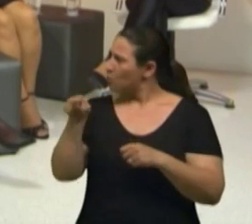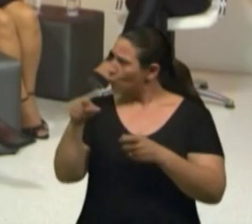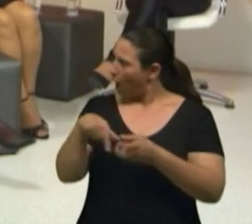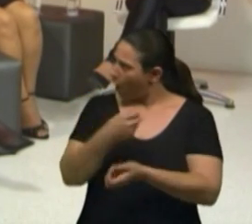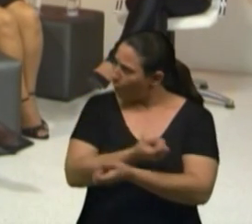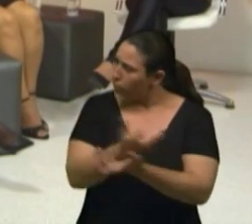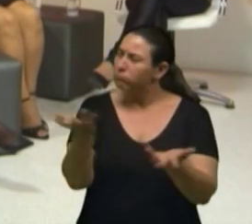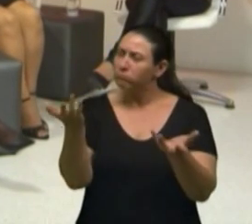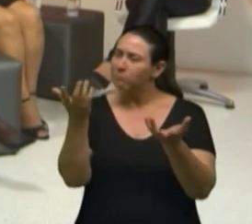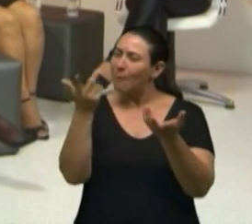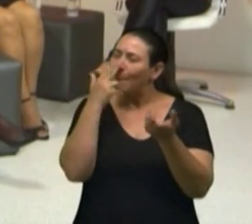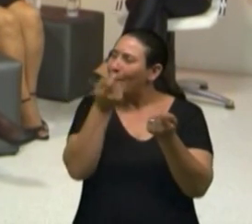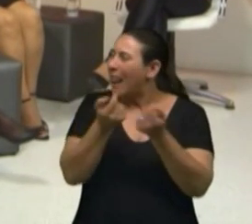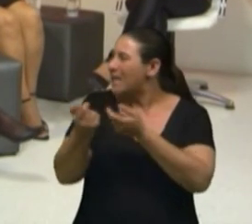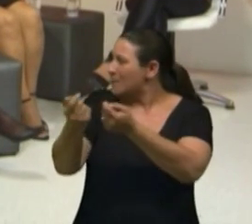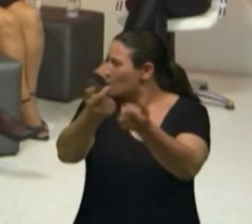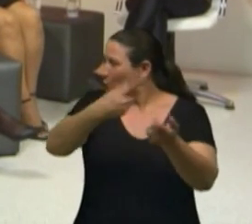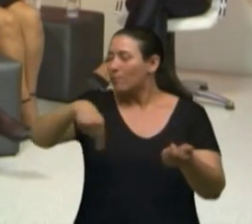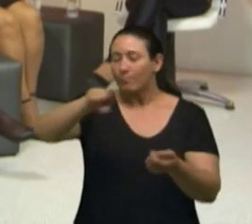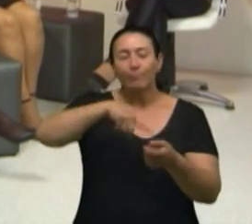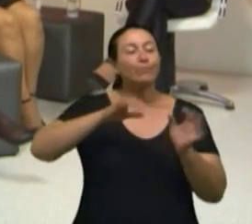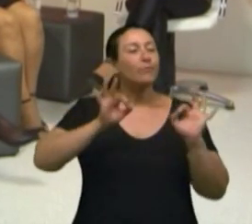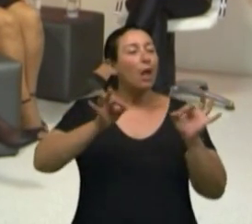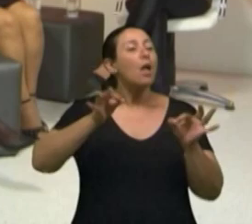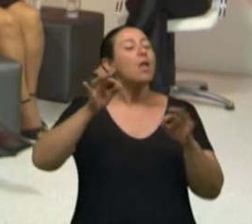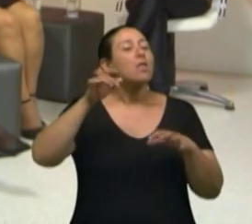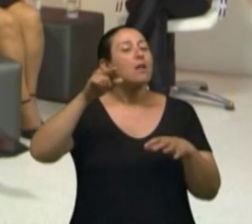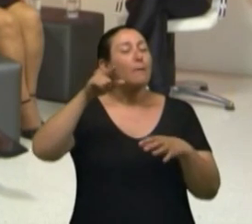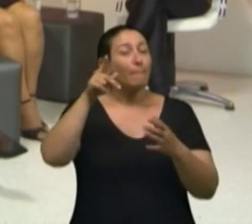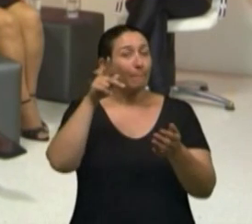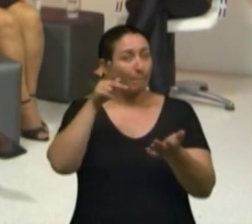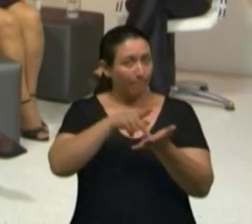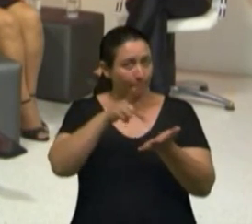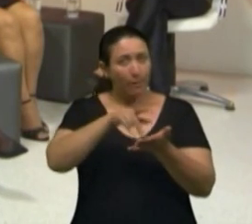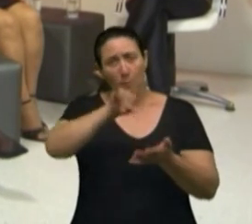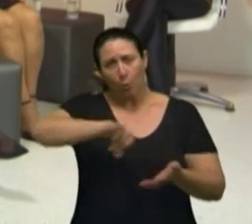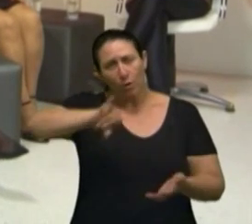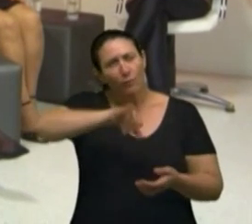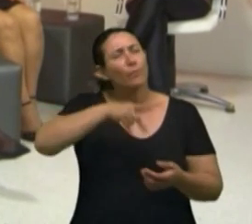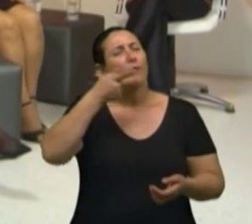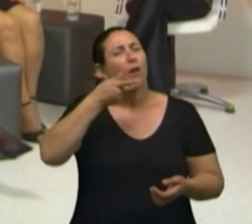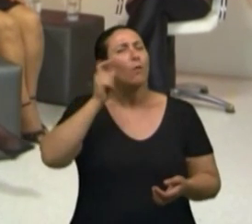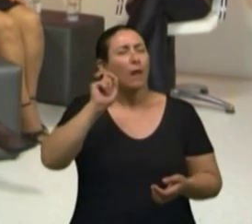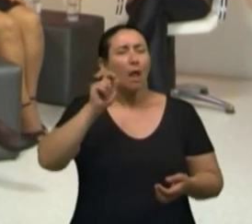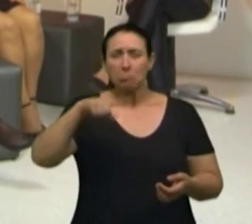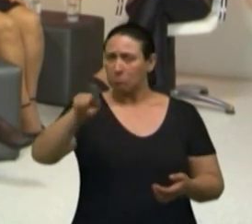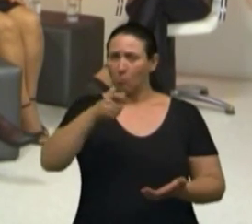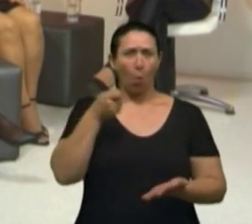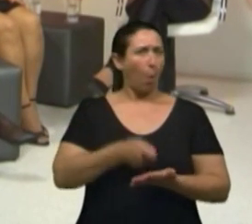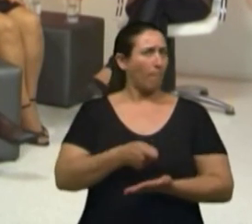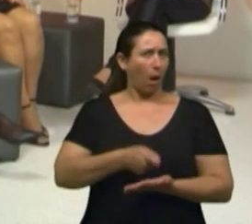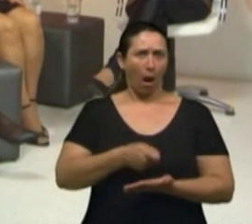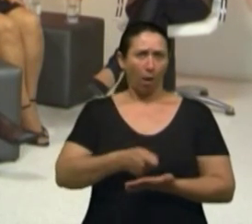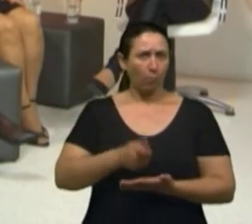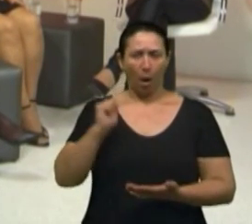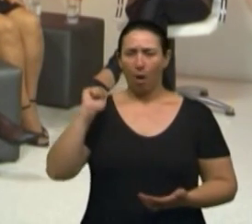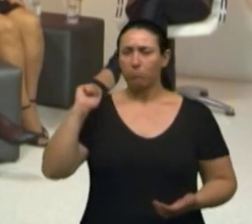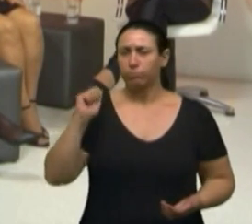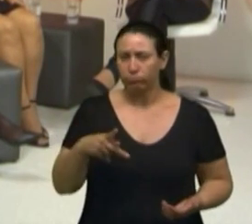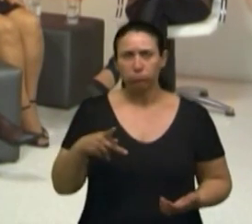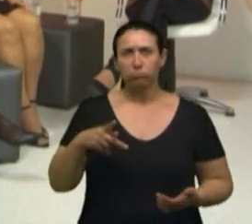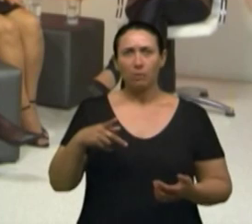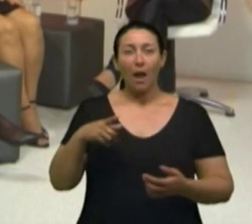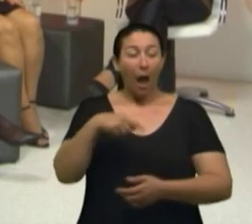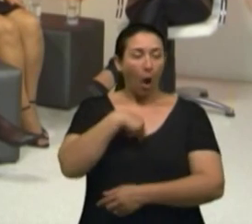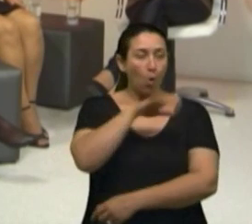Isso é oferecido. E uma coisa que é importante dizer, Isabel, que eles não são obrigados a se aposentar a partir do